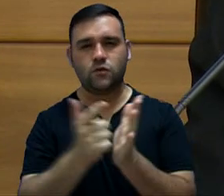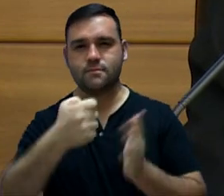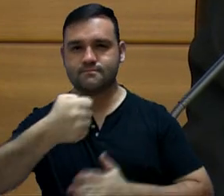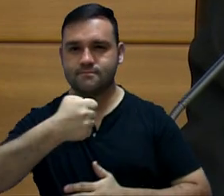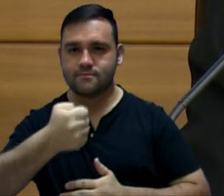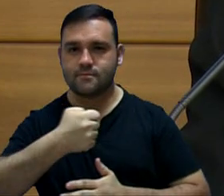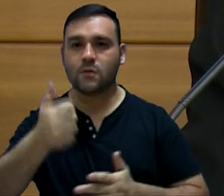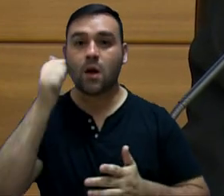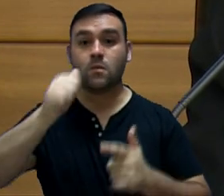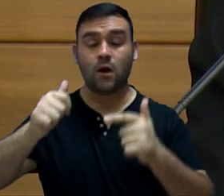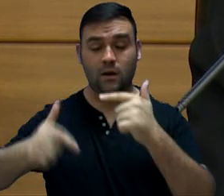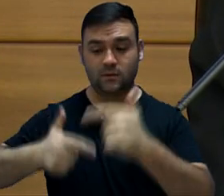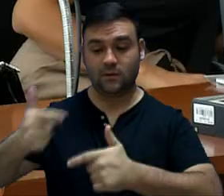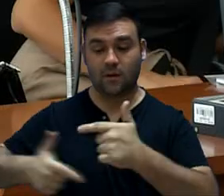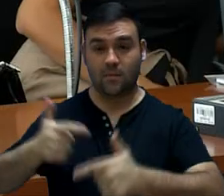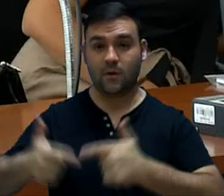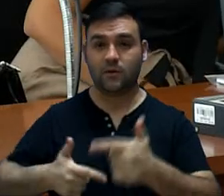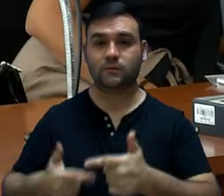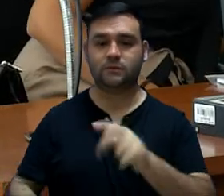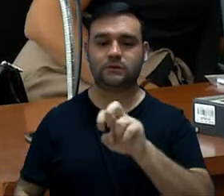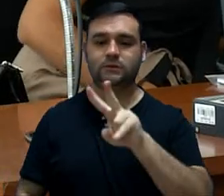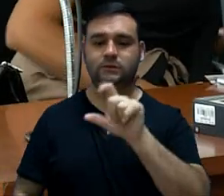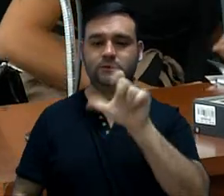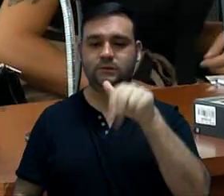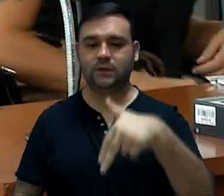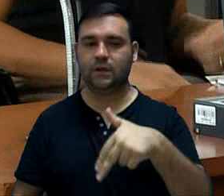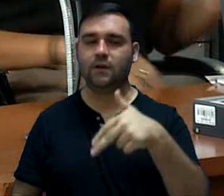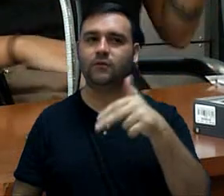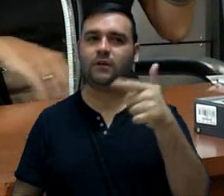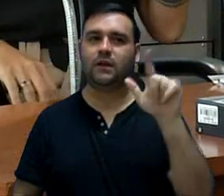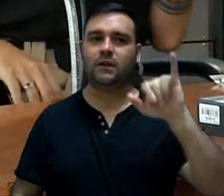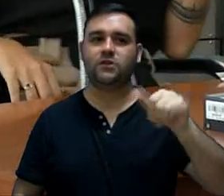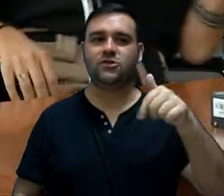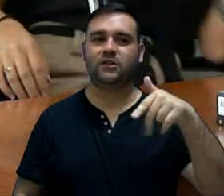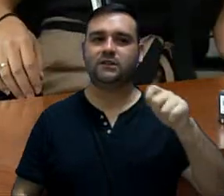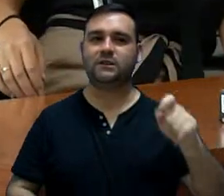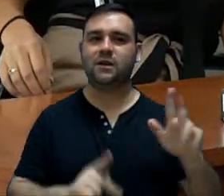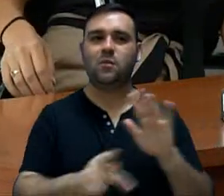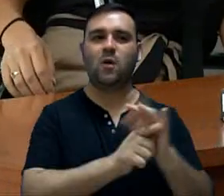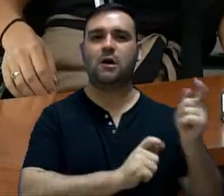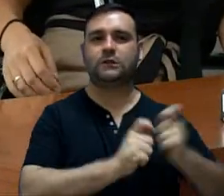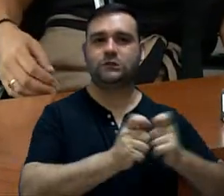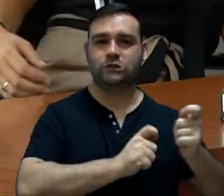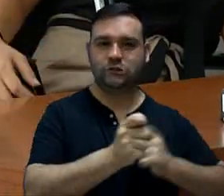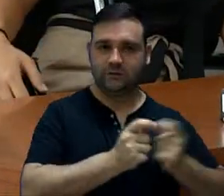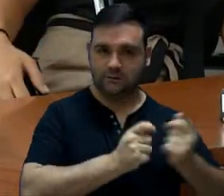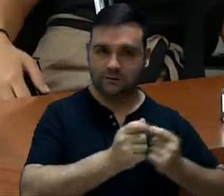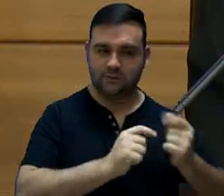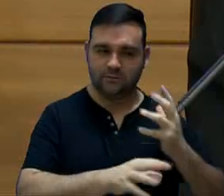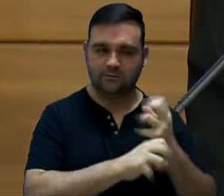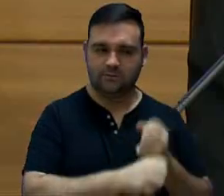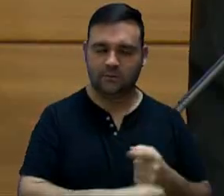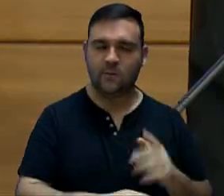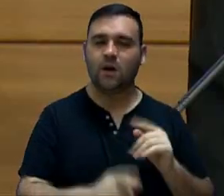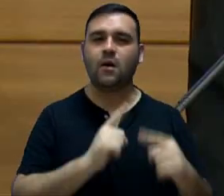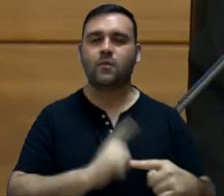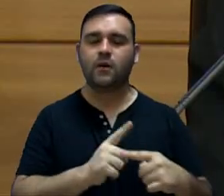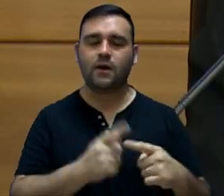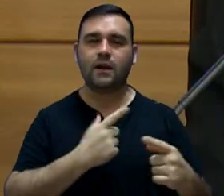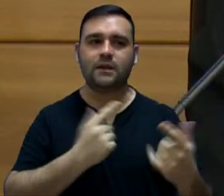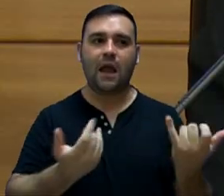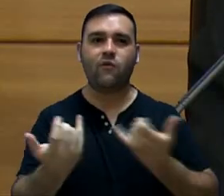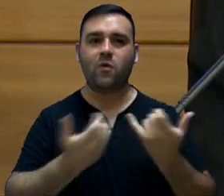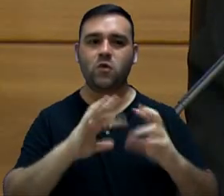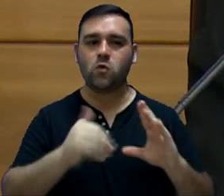as servidoras Evelyn e Jaqueline da Secretaria da Fazenda, que trabalharam bastante para consolidar as informações